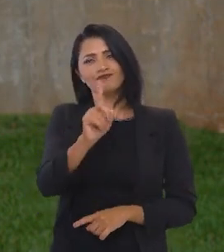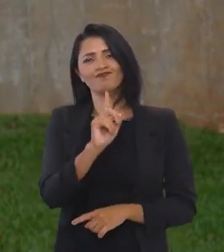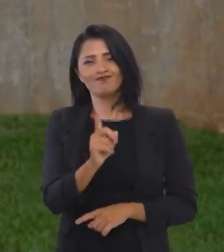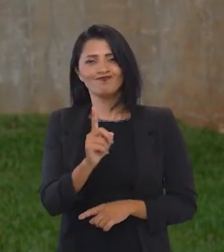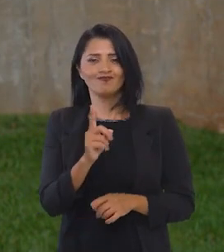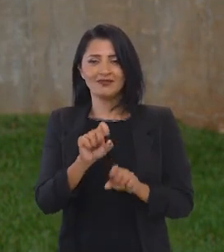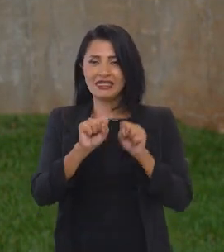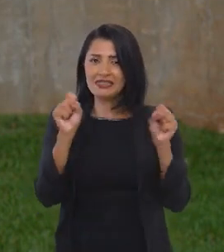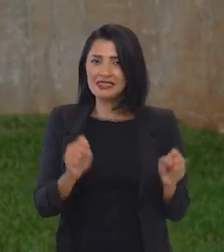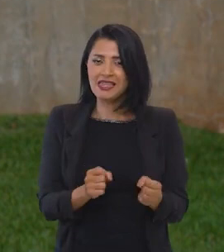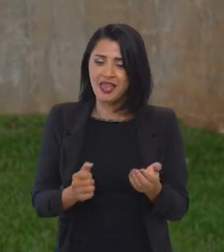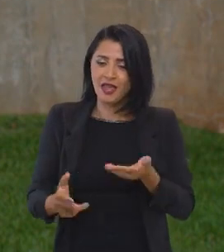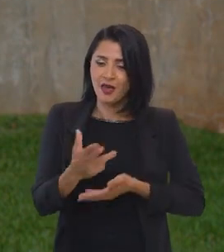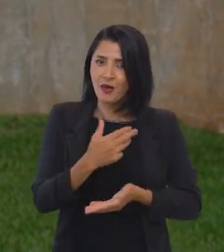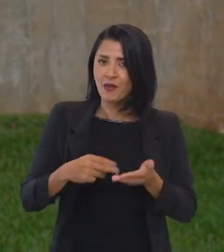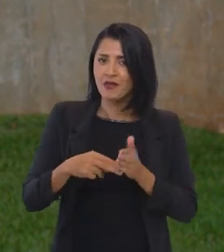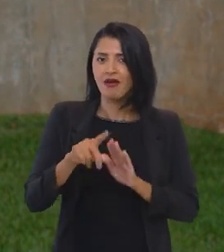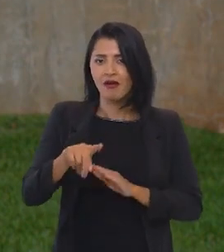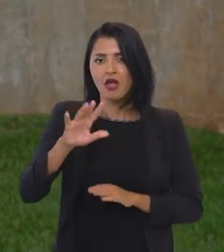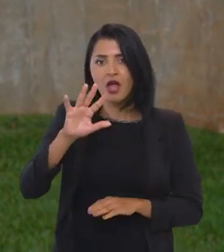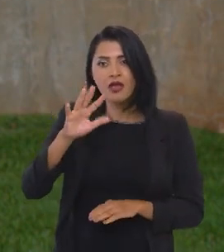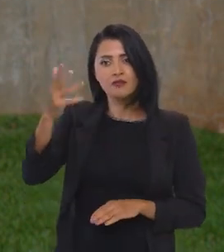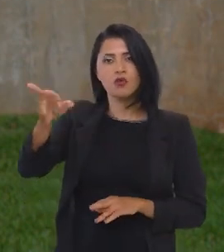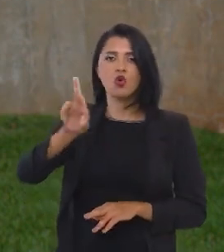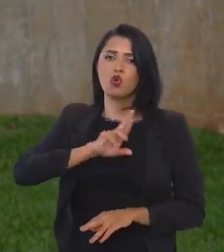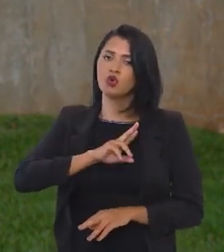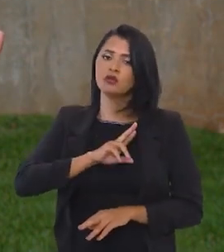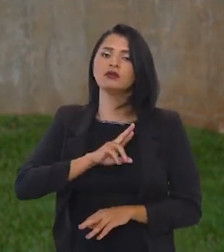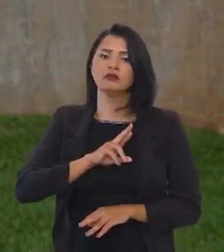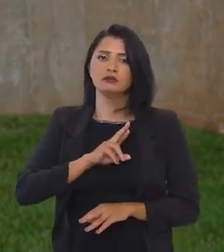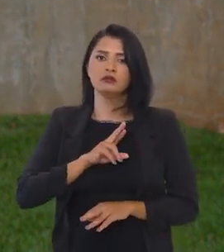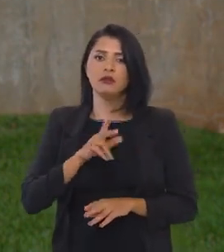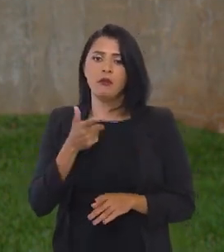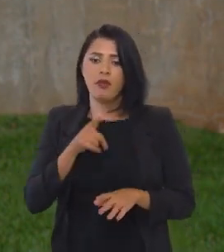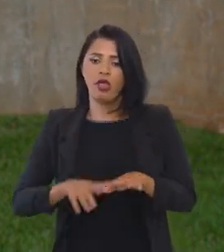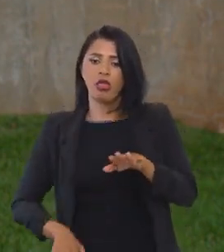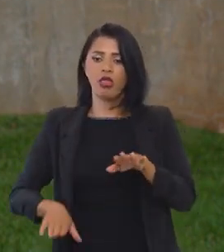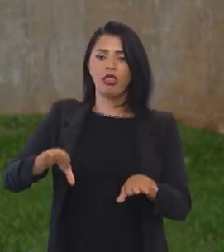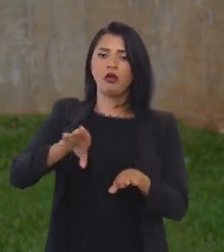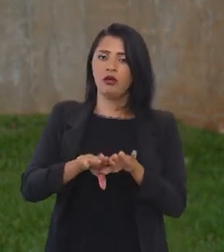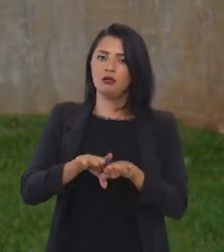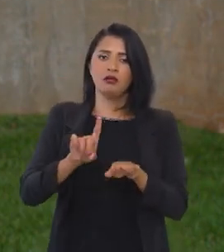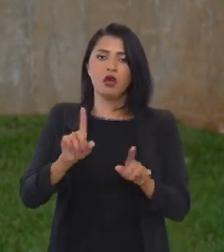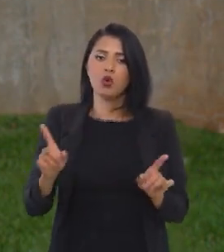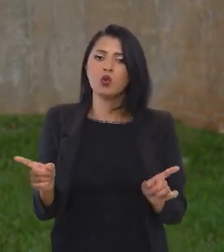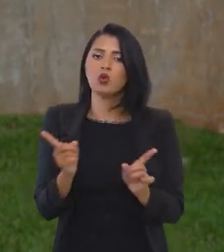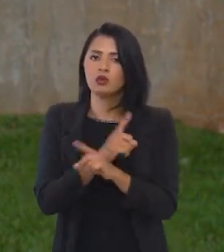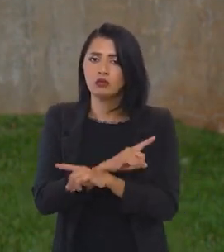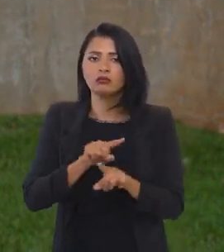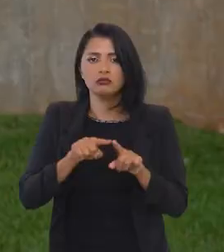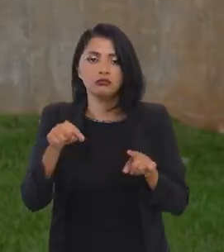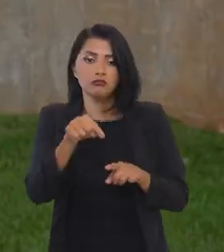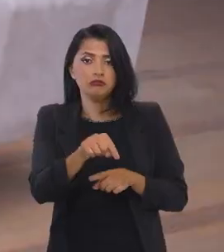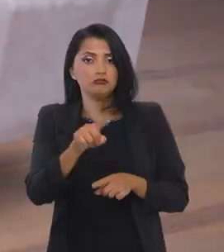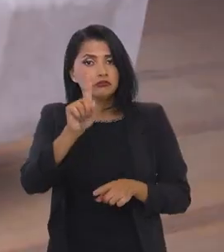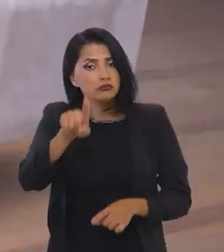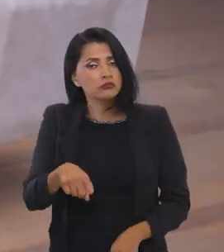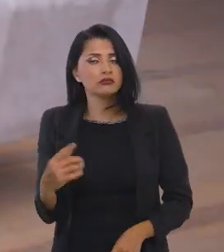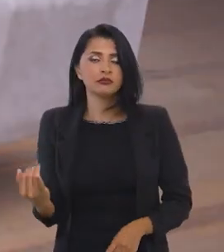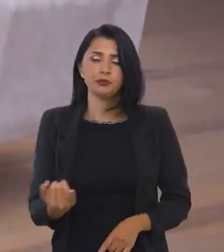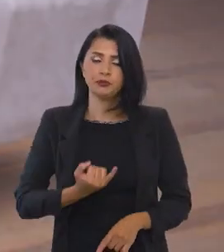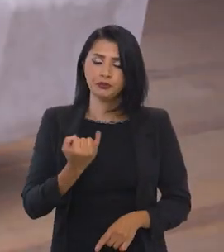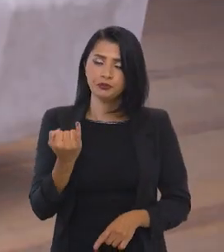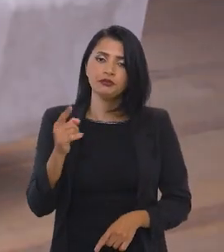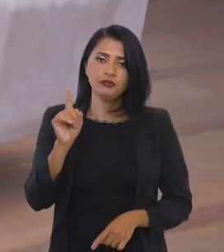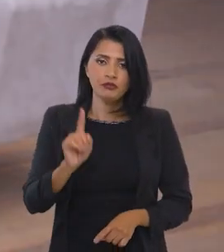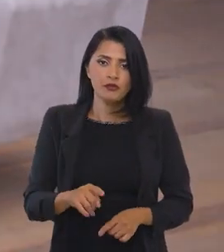o sistema tributário, a tributação em si seja a solução para a desigualdade social no Brasil, muito pelo contrário. Mas é um